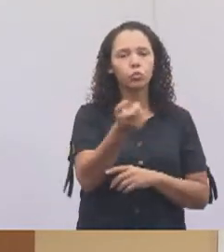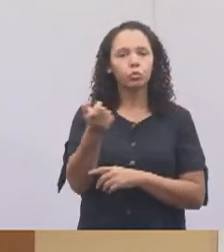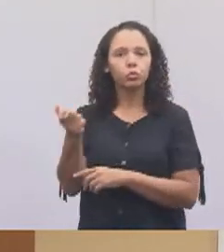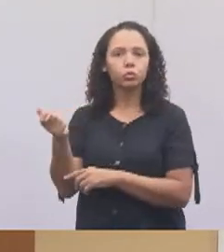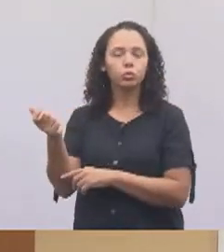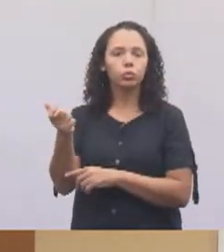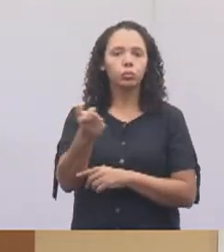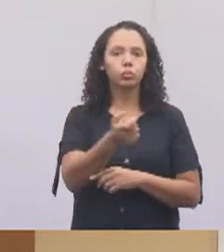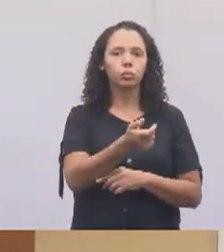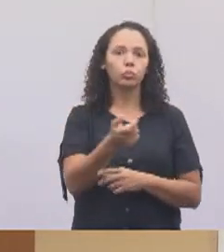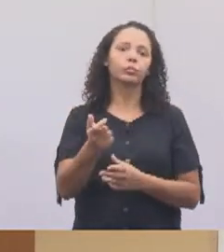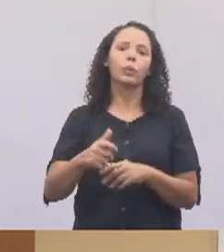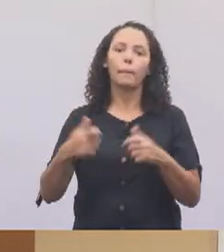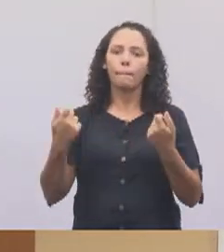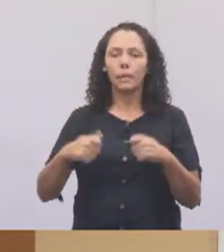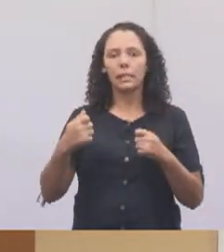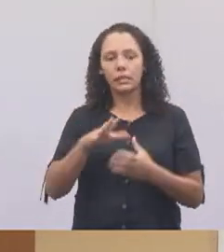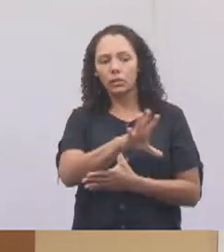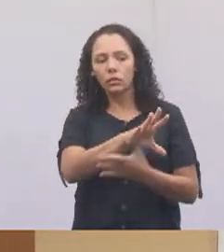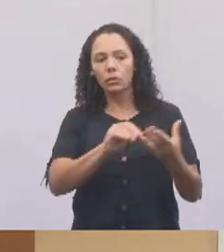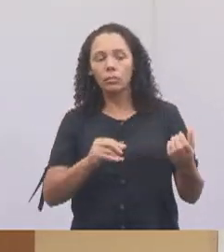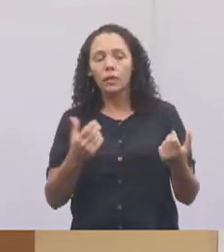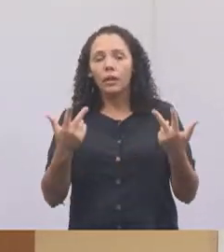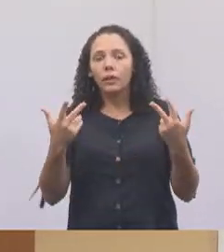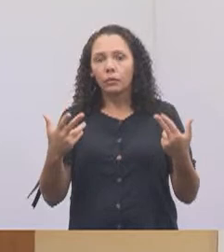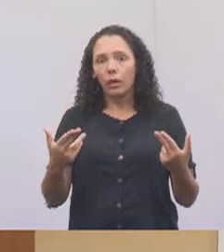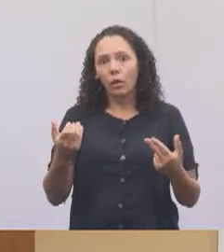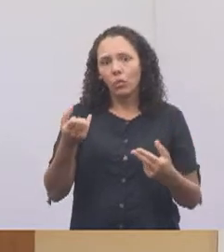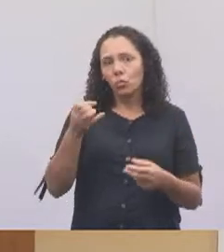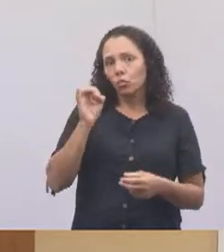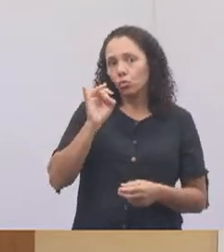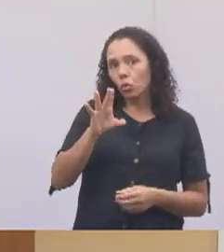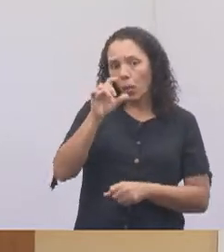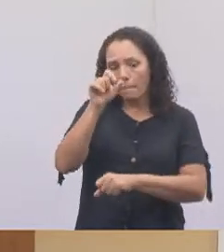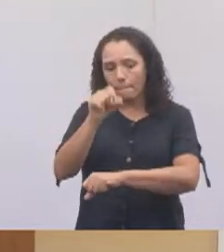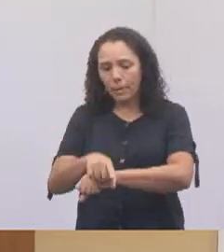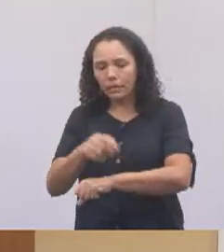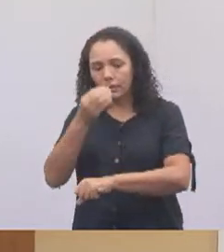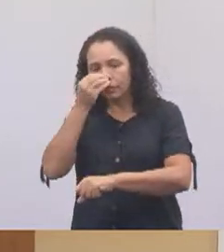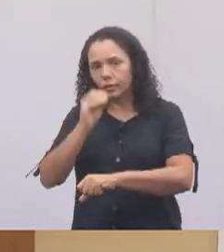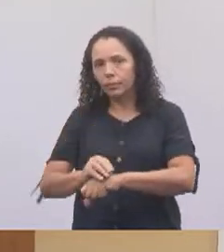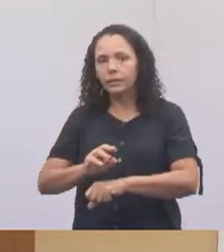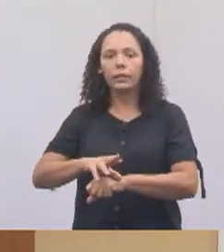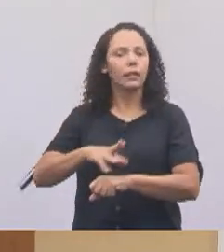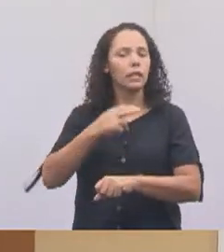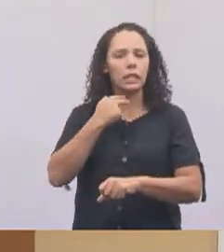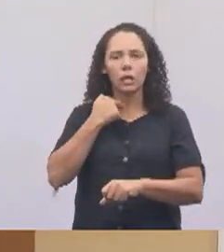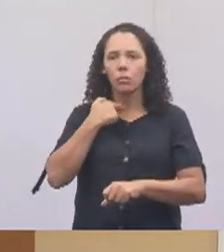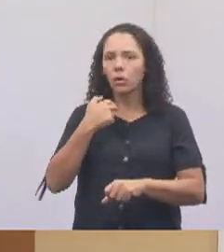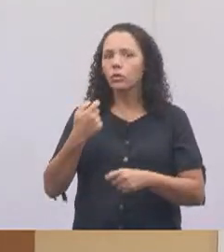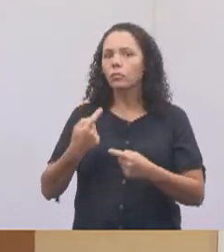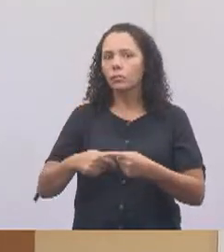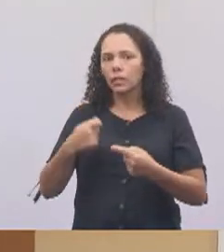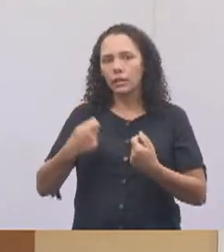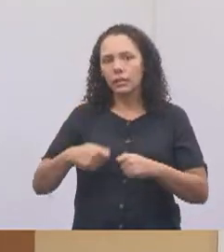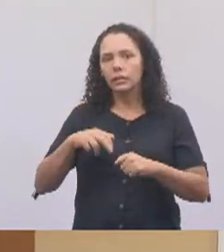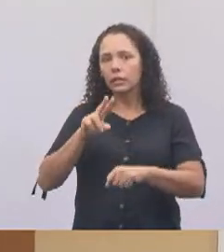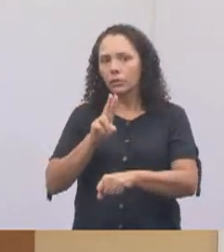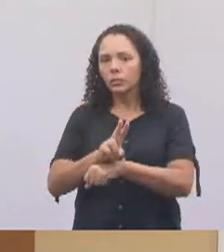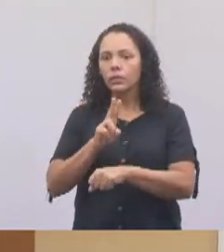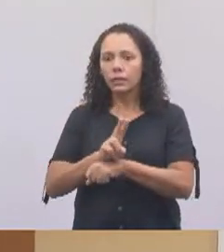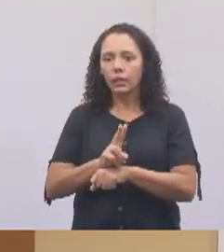gente, se não vai cuidar, né? Então, eu acho aí que o meio ambiente faz um trabalho bom, mas vamos